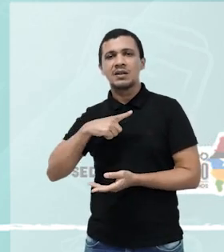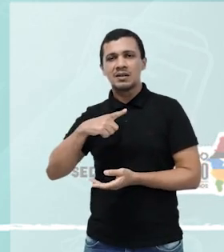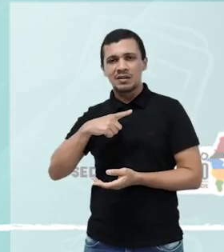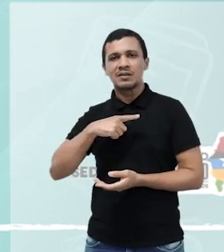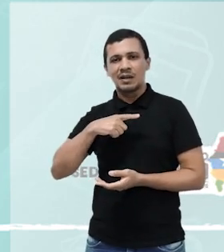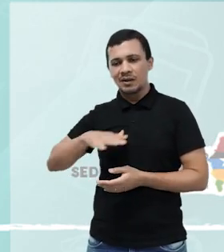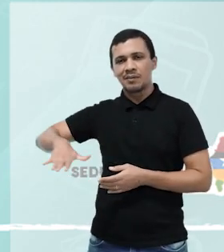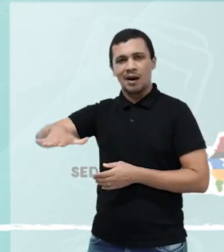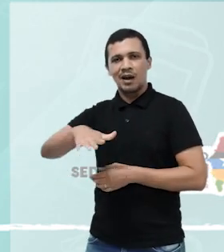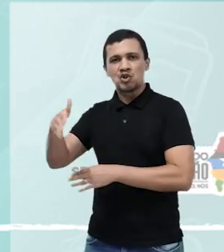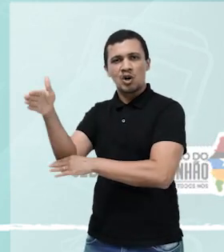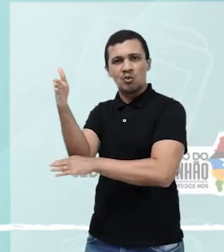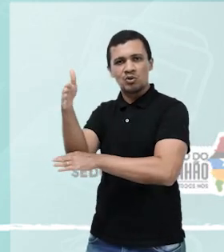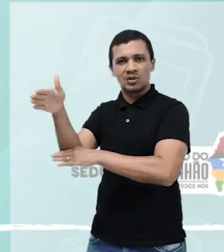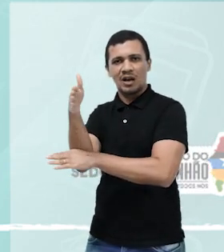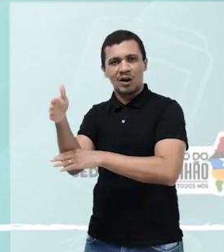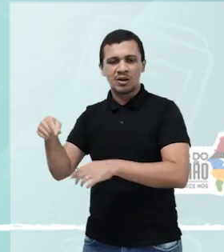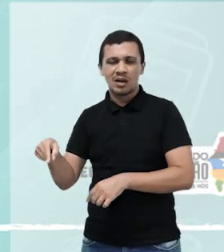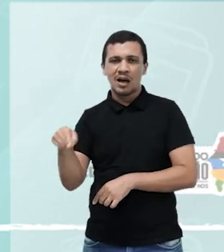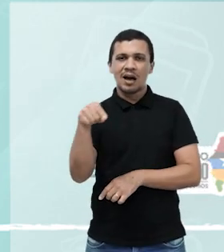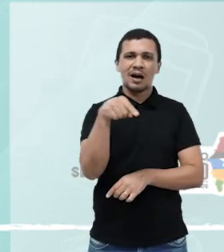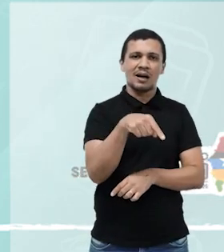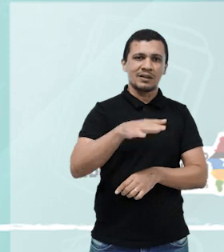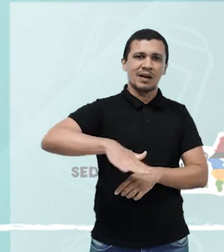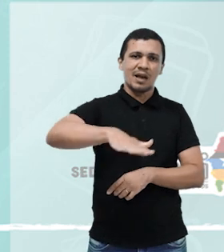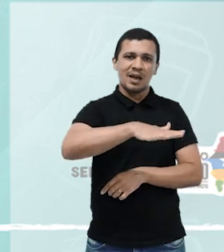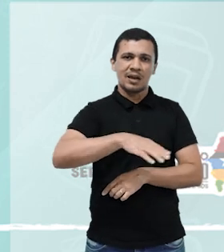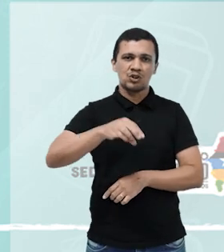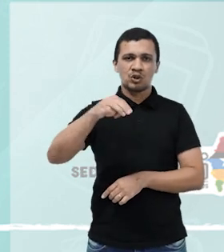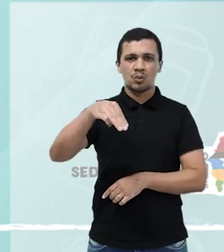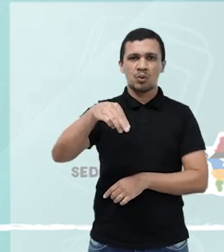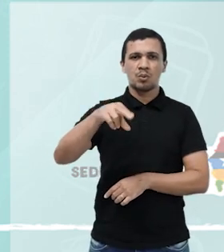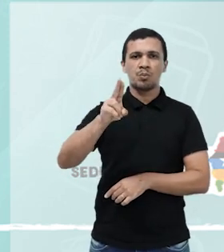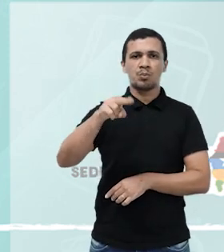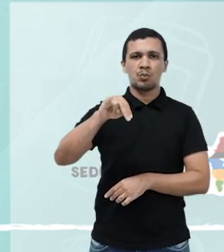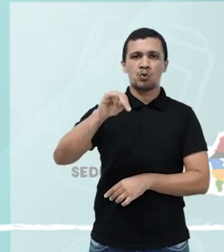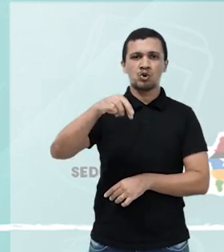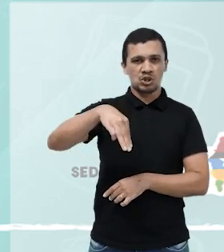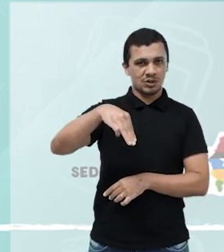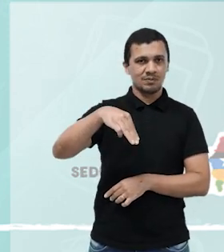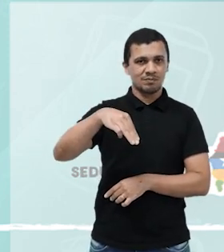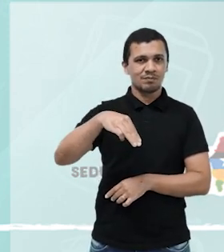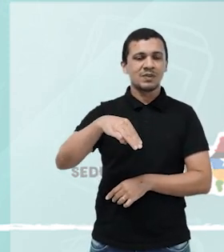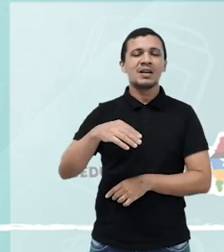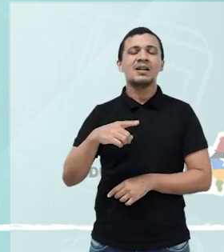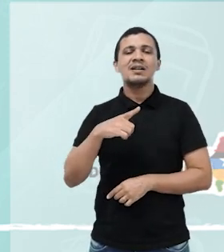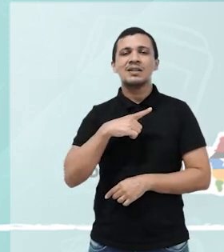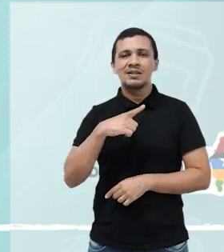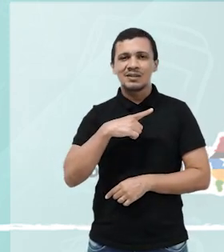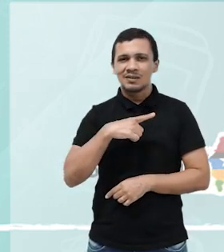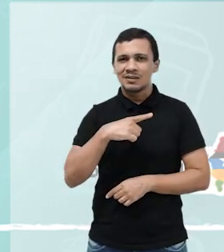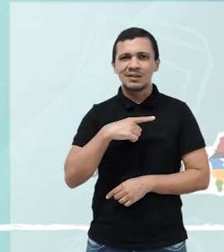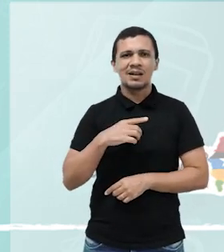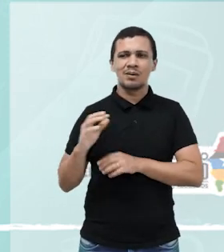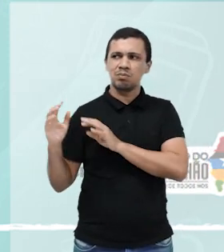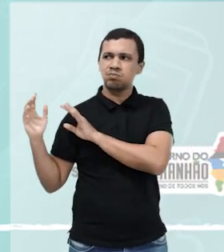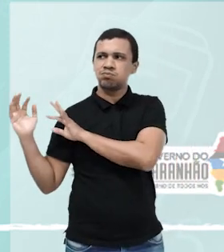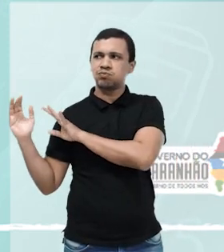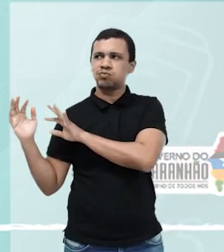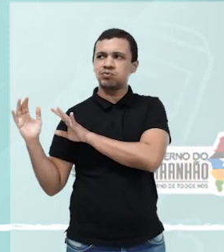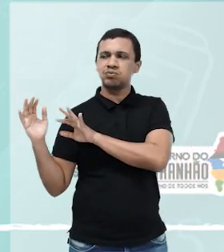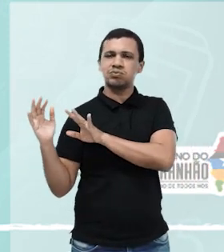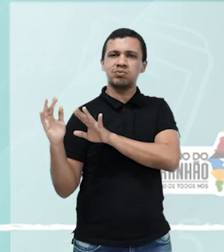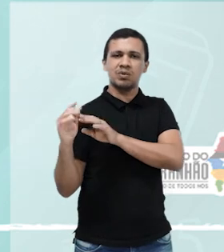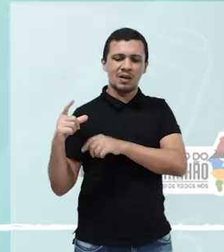região do leste maranhense. E é feita na época dos Dias de Rei, em janeiro, onde há toda uma procissão de reinado, onde